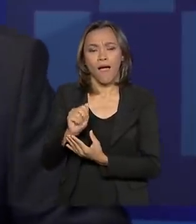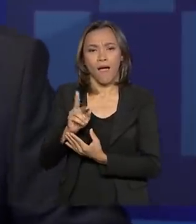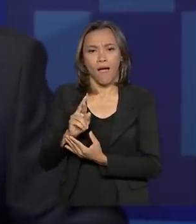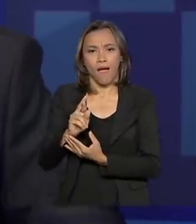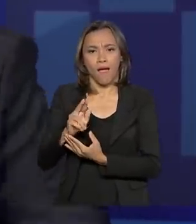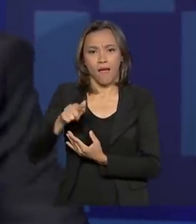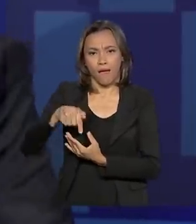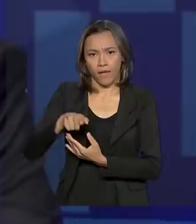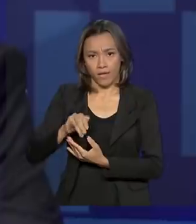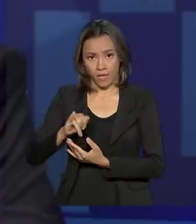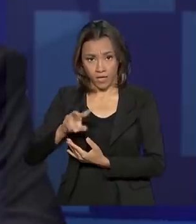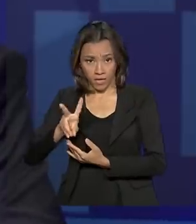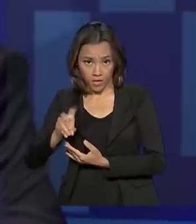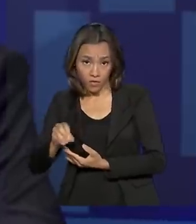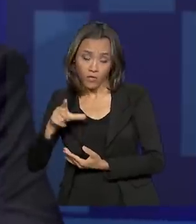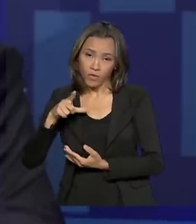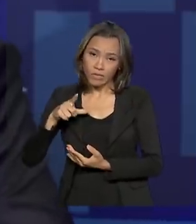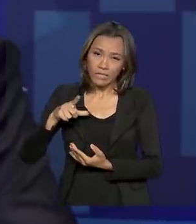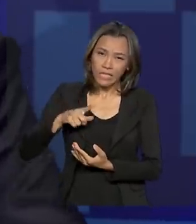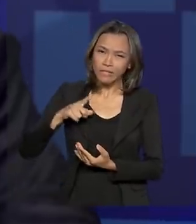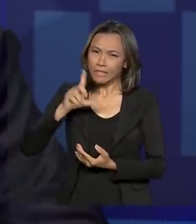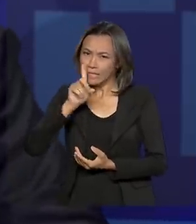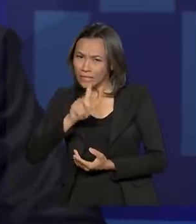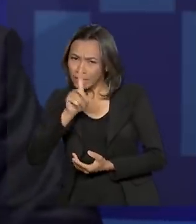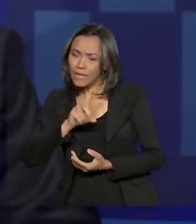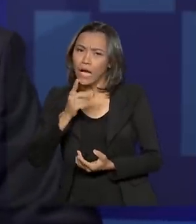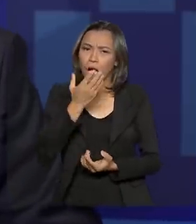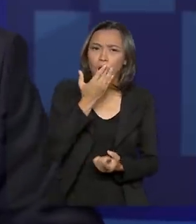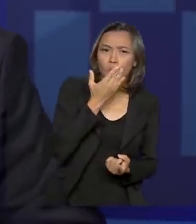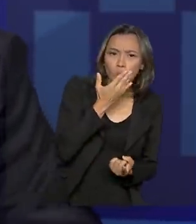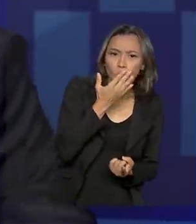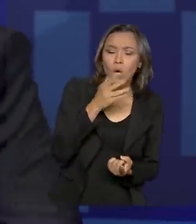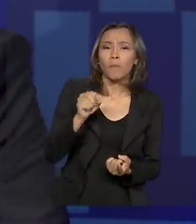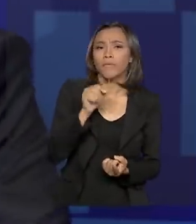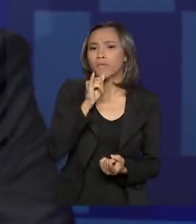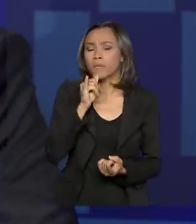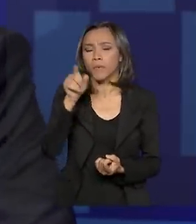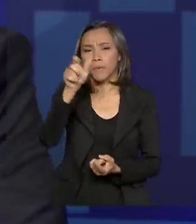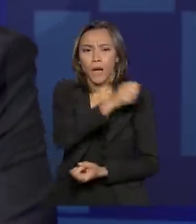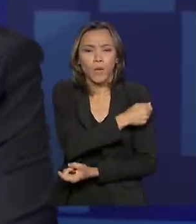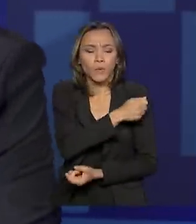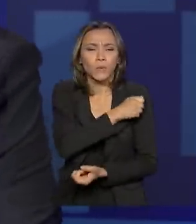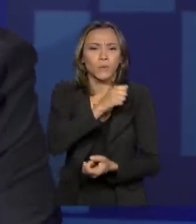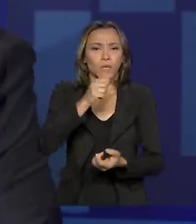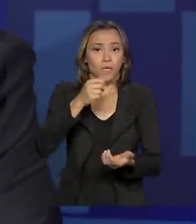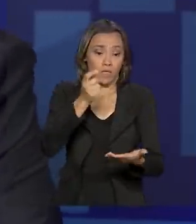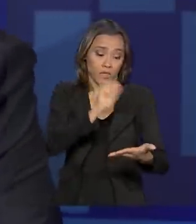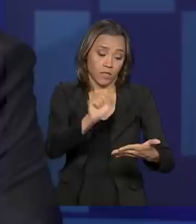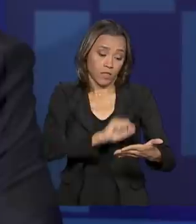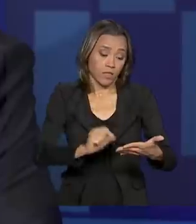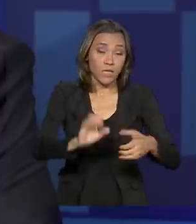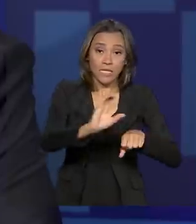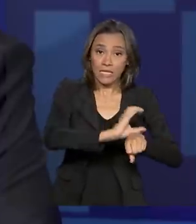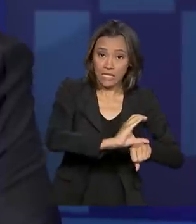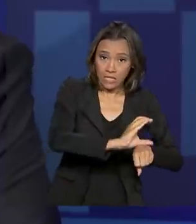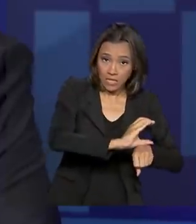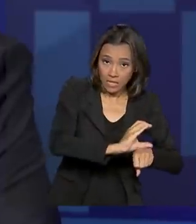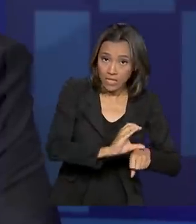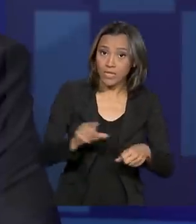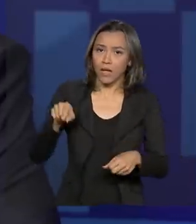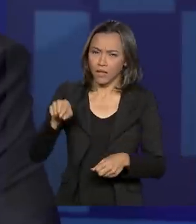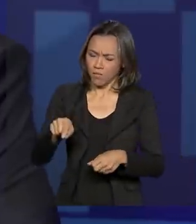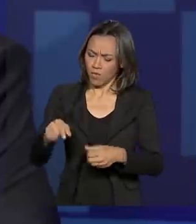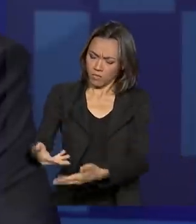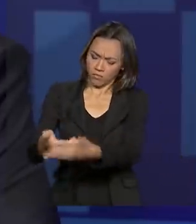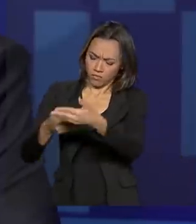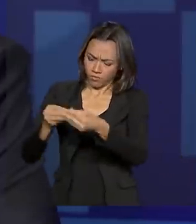o aluno e a cor da prova. Então, o aluno respondeu a prova cinza e veio a informação que ele tinha feito a